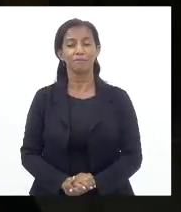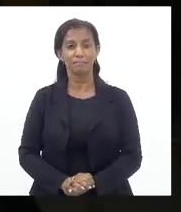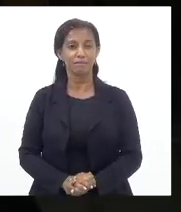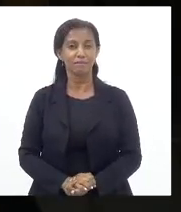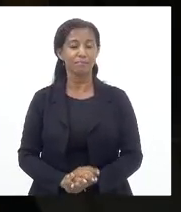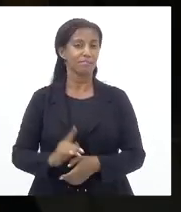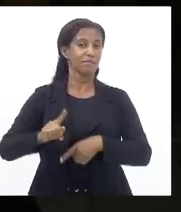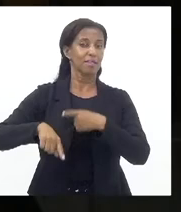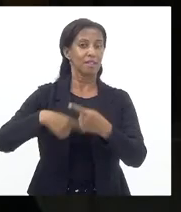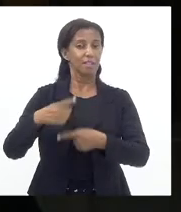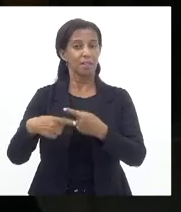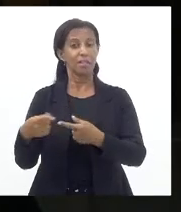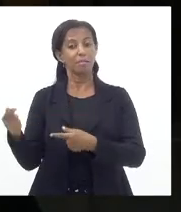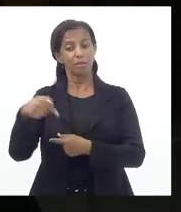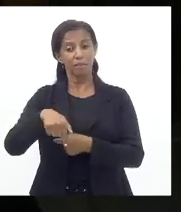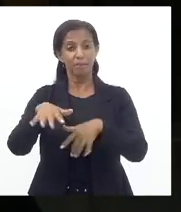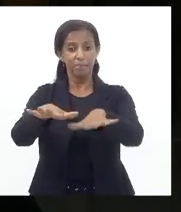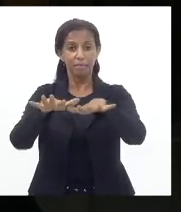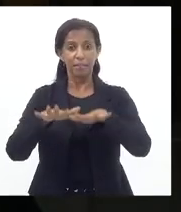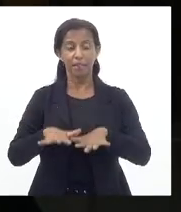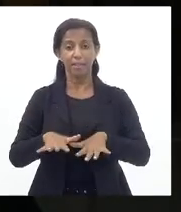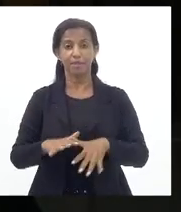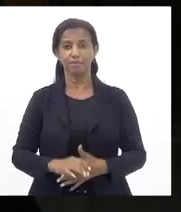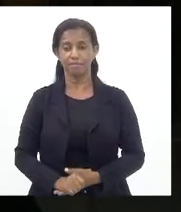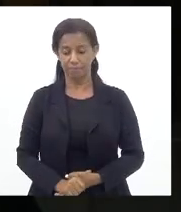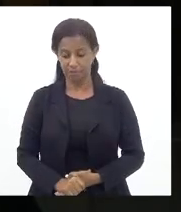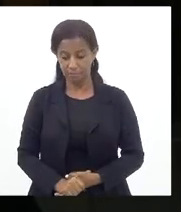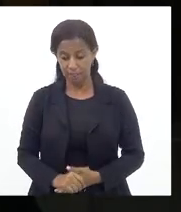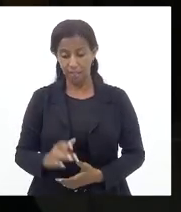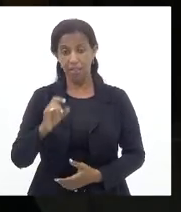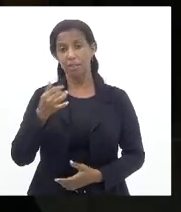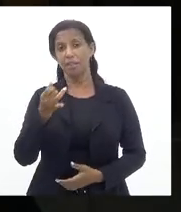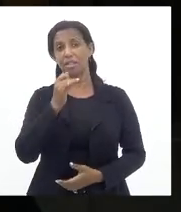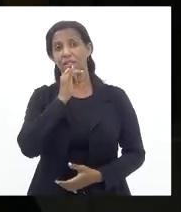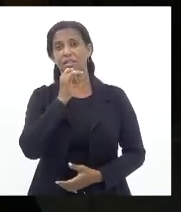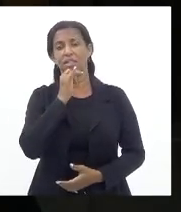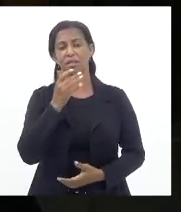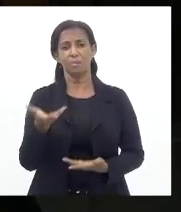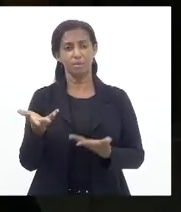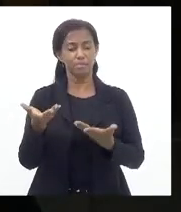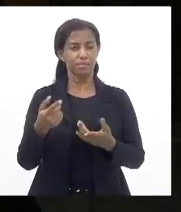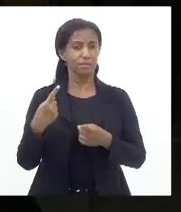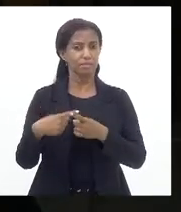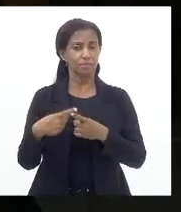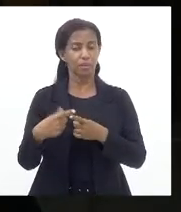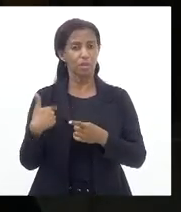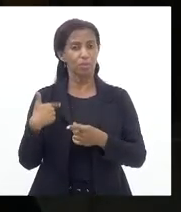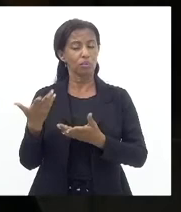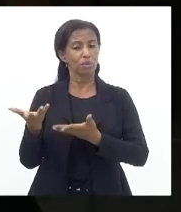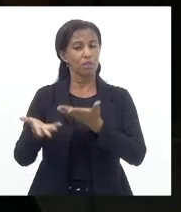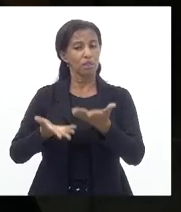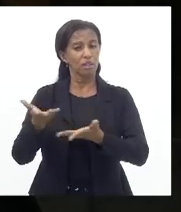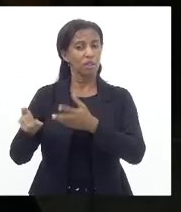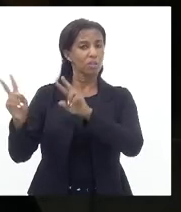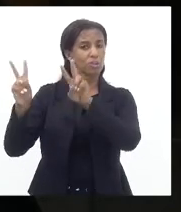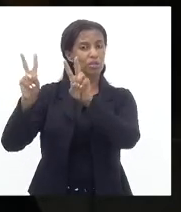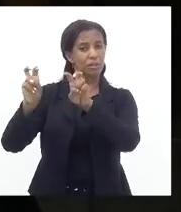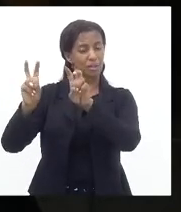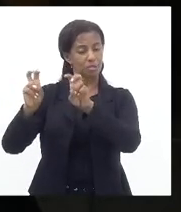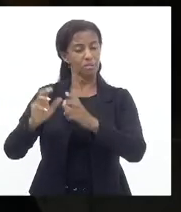Virar A plenária Estou dando Esses exemplos Porque estou Tratando De temas